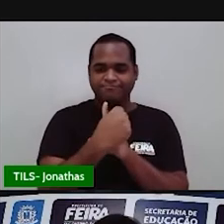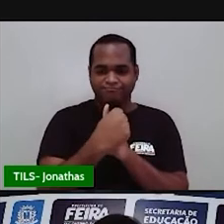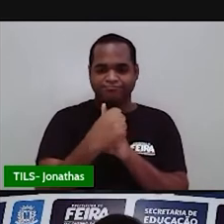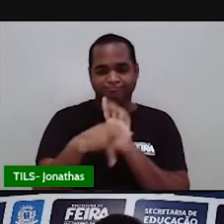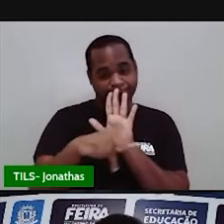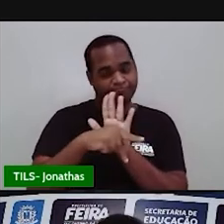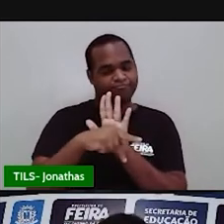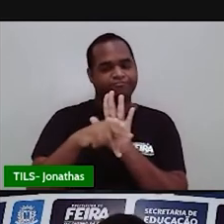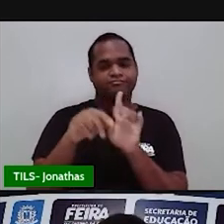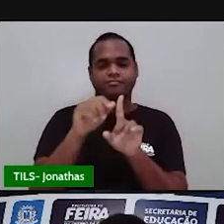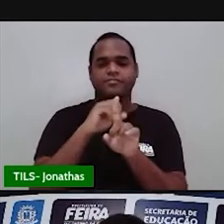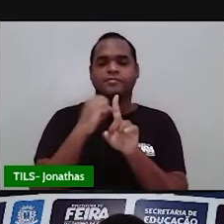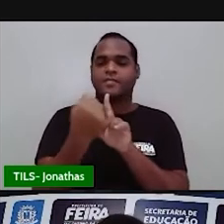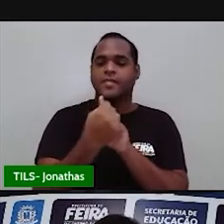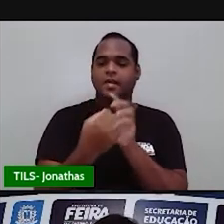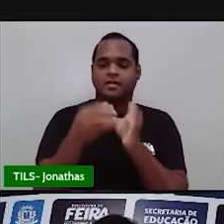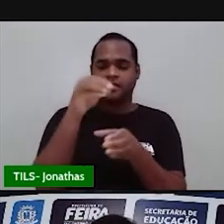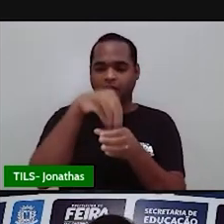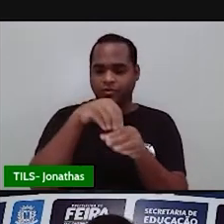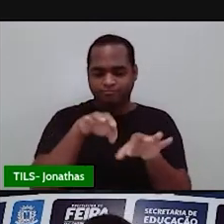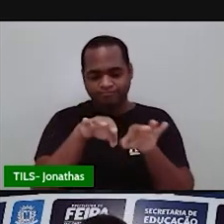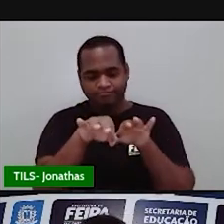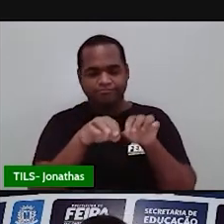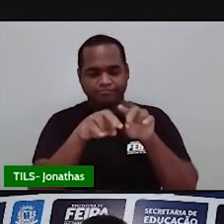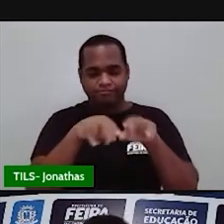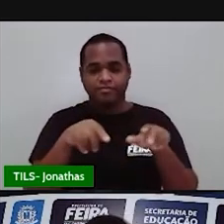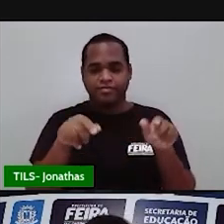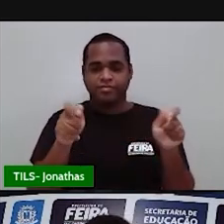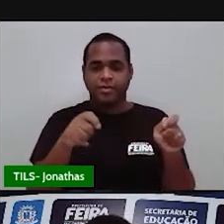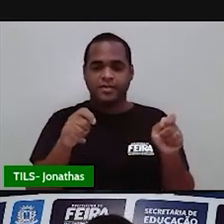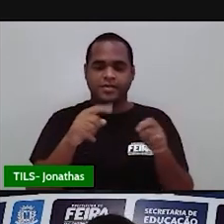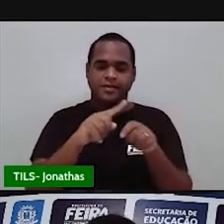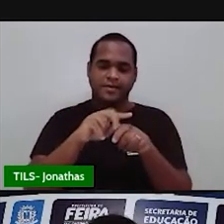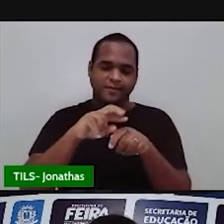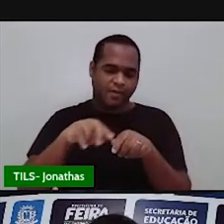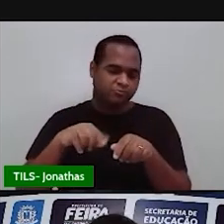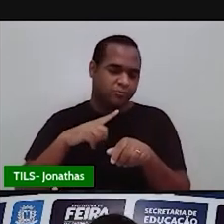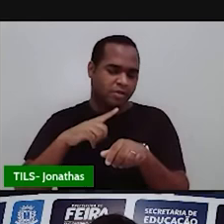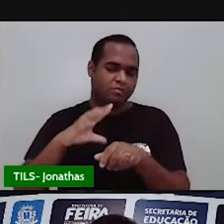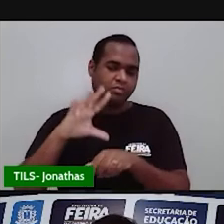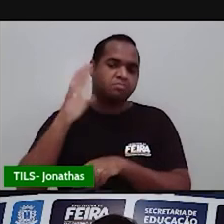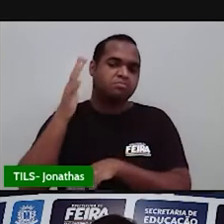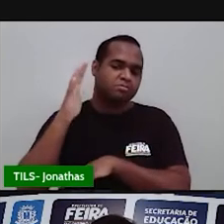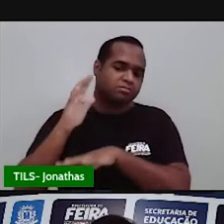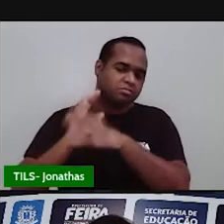certo? E dentro dessa sociedade, a gente faz parte, sim, de estatísticas, né?